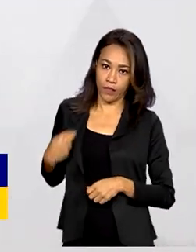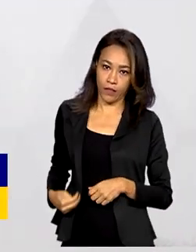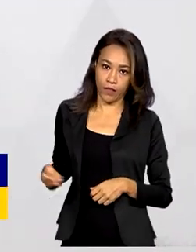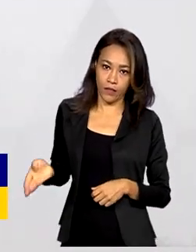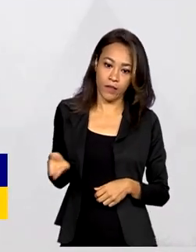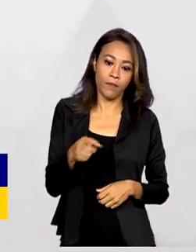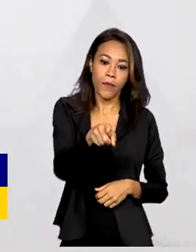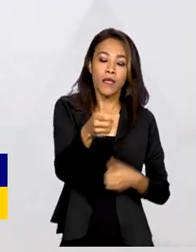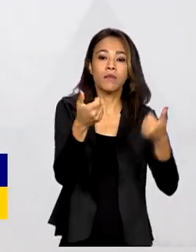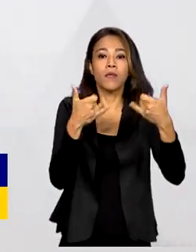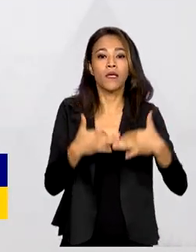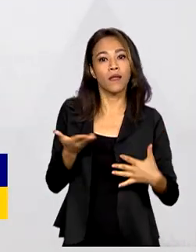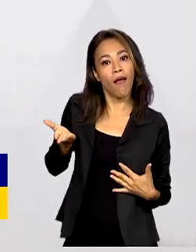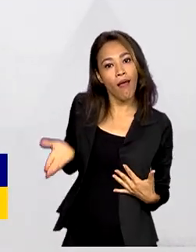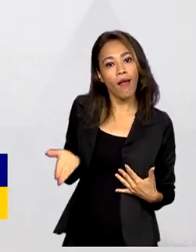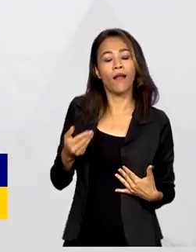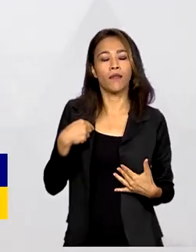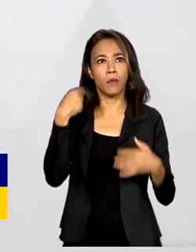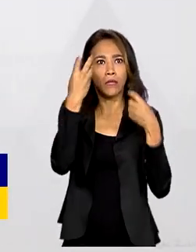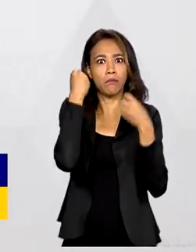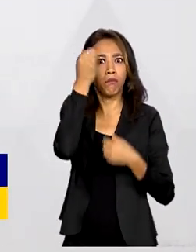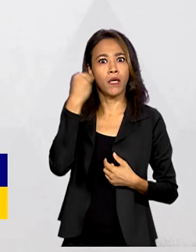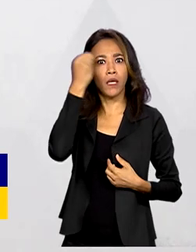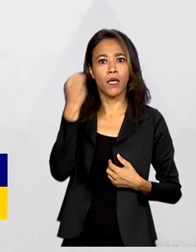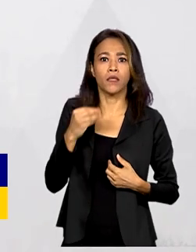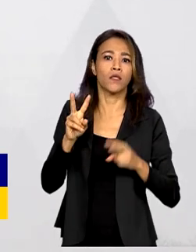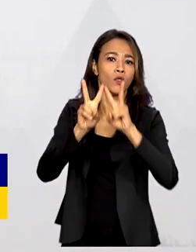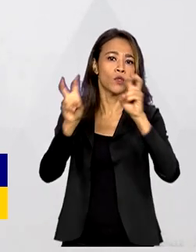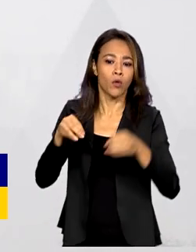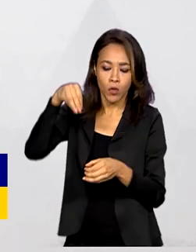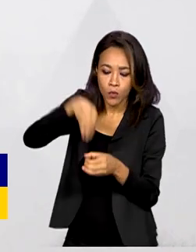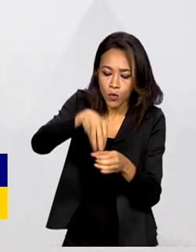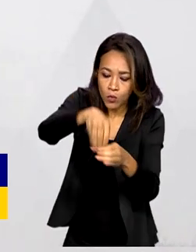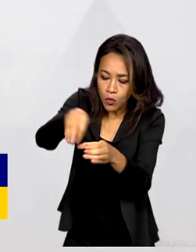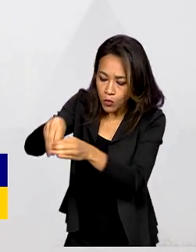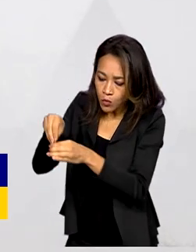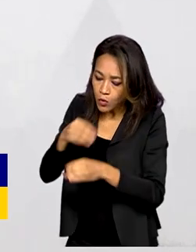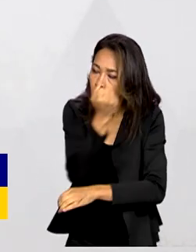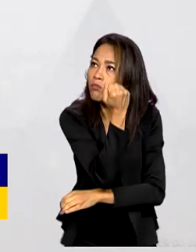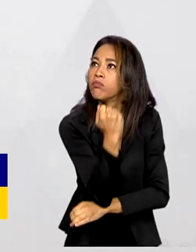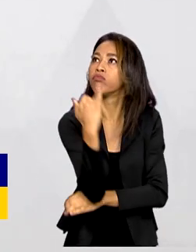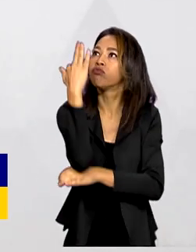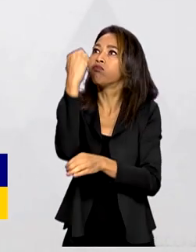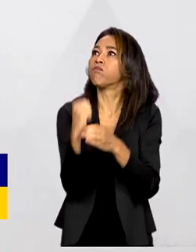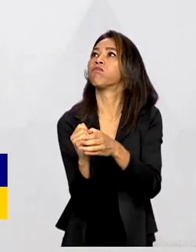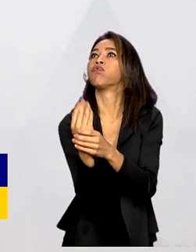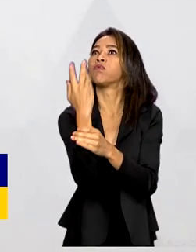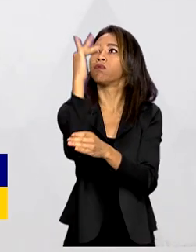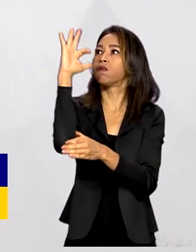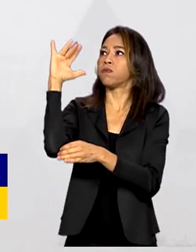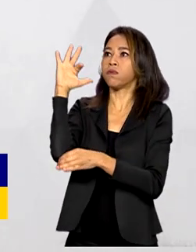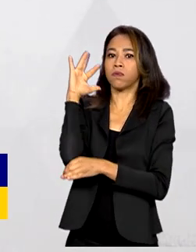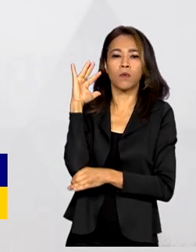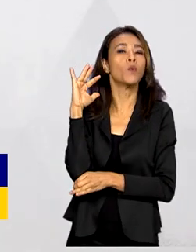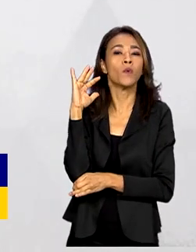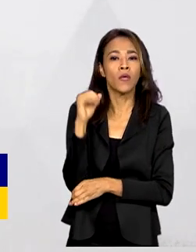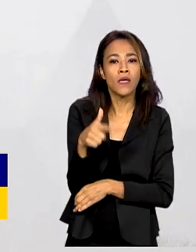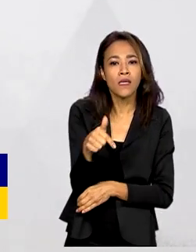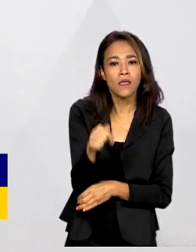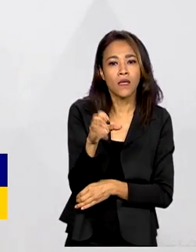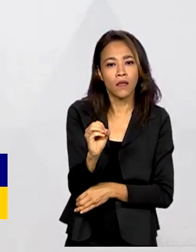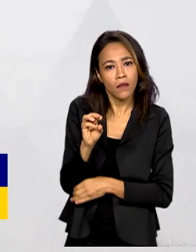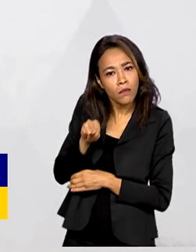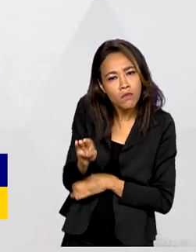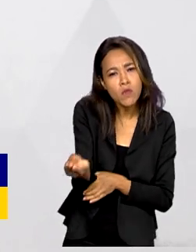grande experiência na área de reflorestamento e florestamento. Foram capazes de reflorestar cerca de 70 milhões